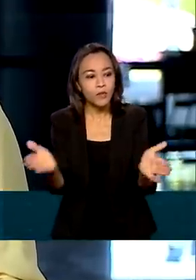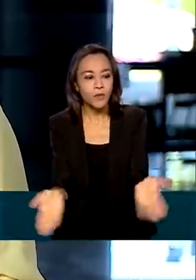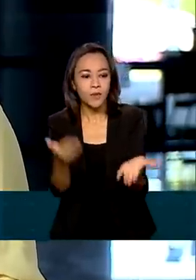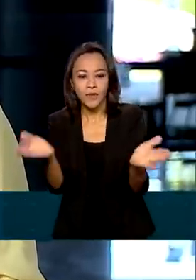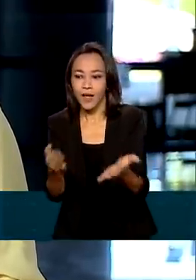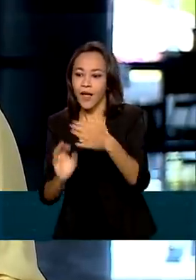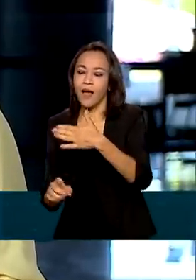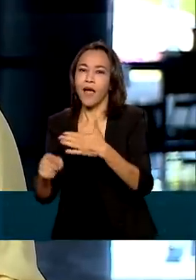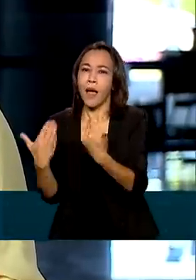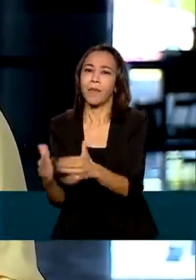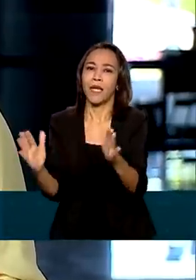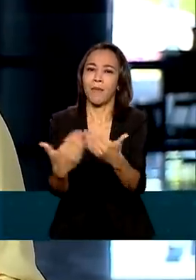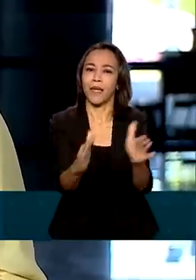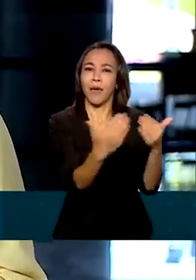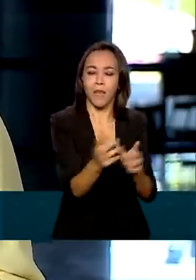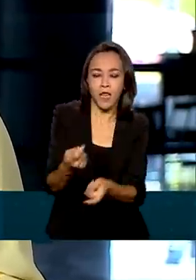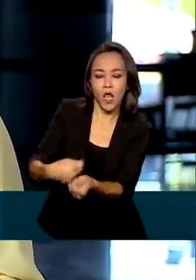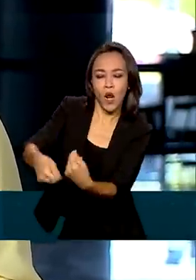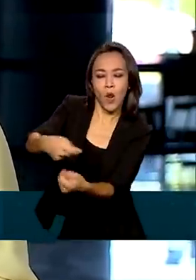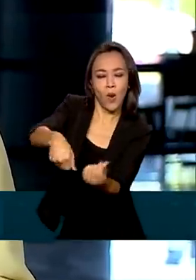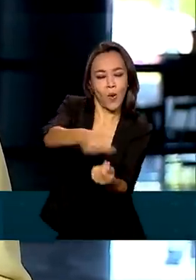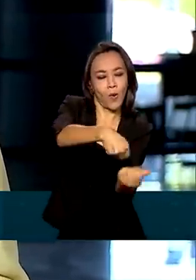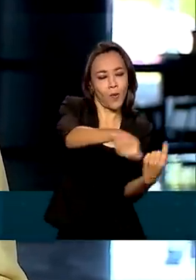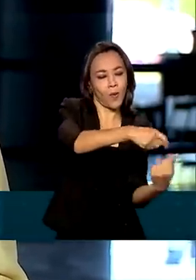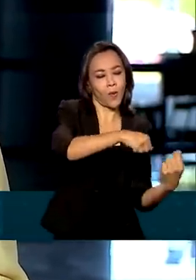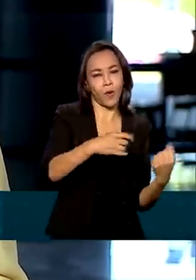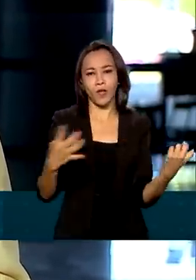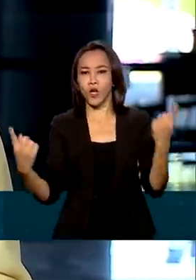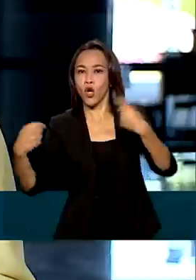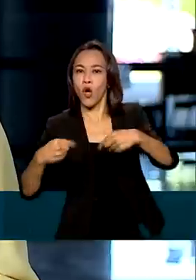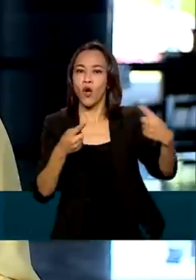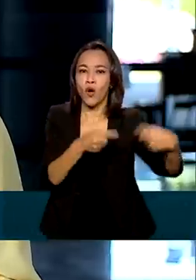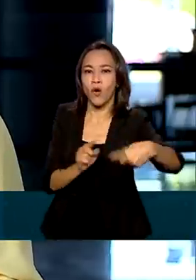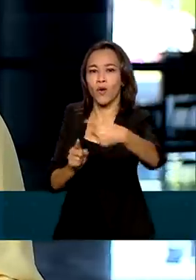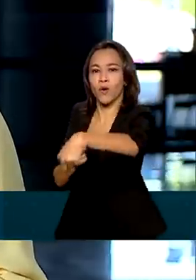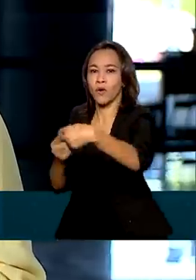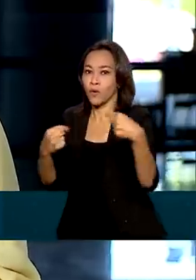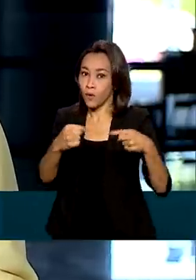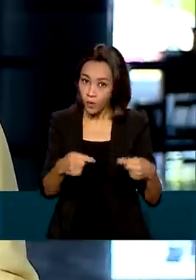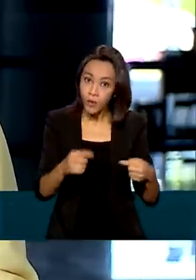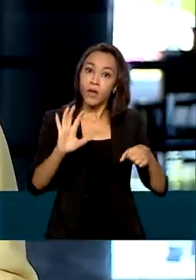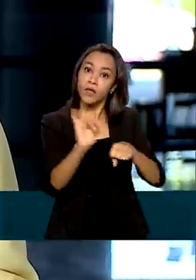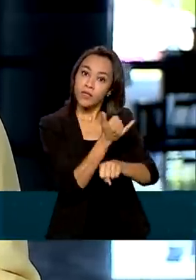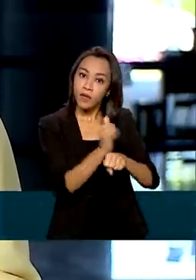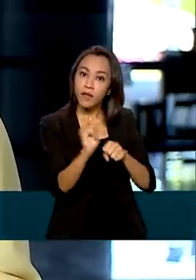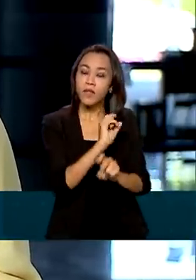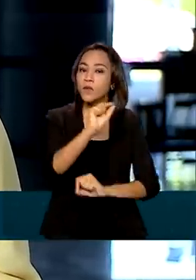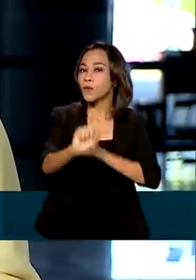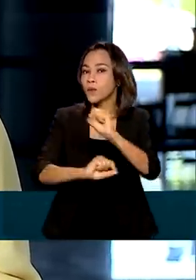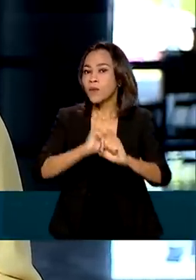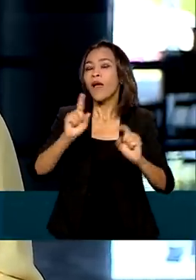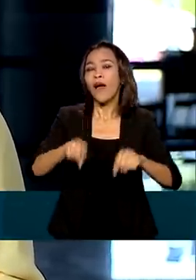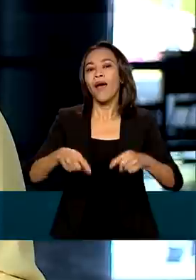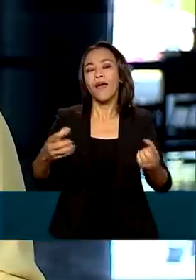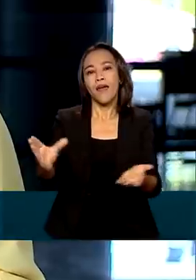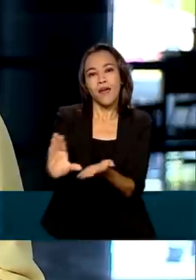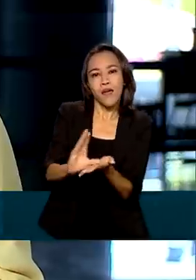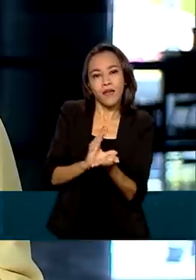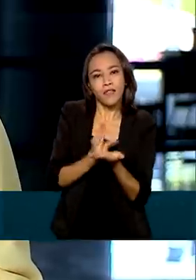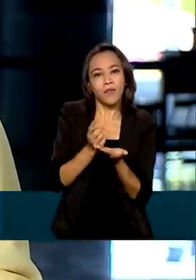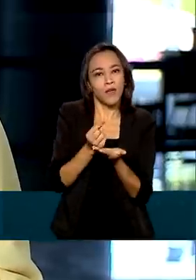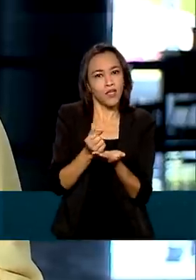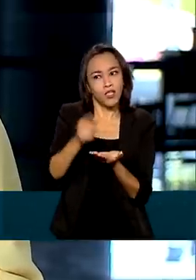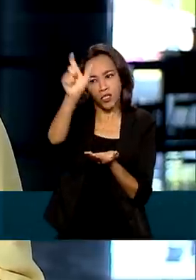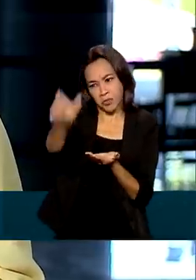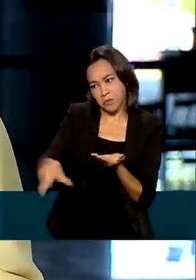facilitar a abertura de novos negócios e gerar competitividade. Entre as medidas, está a possibilidade de receber investimentos de